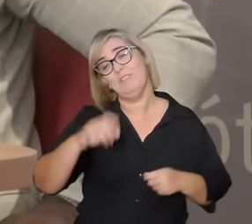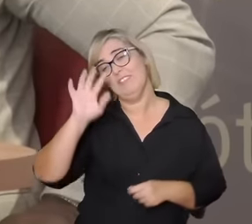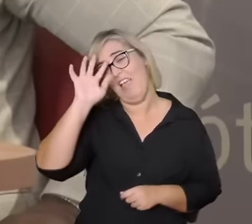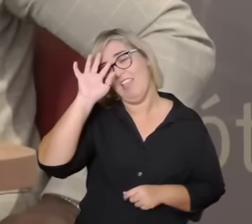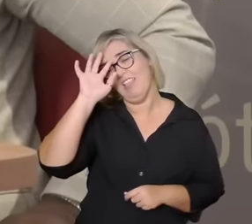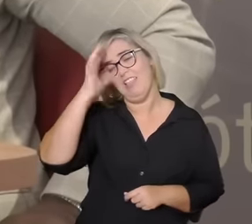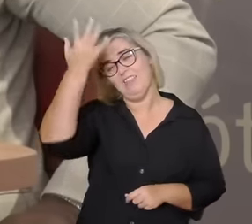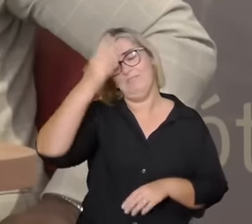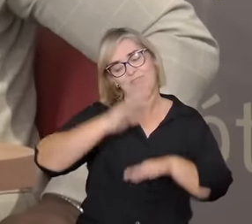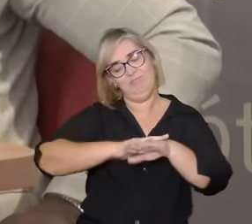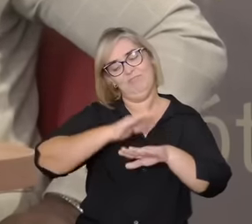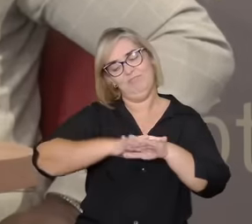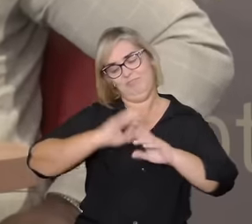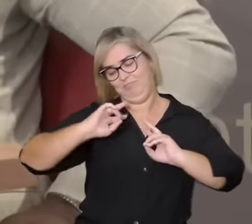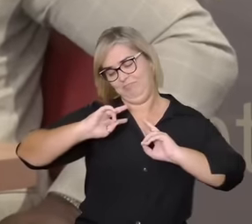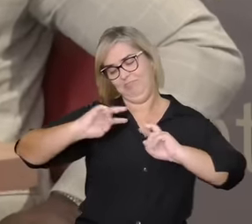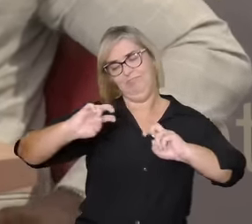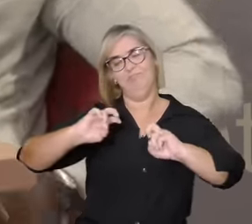nossa auto-intimidade